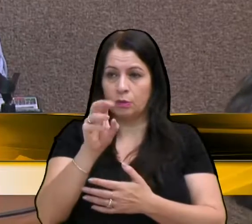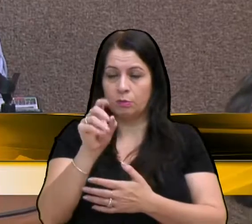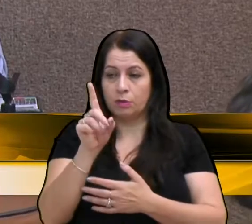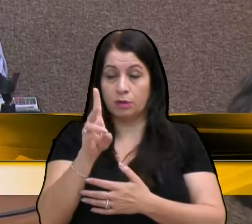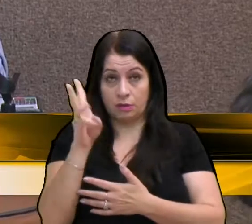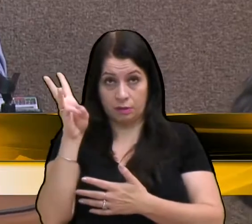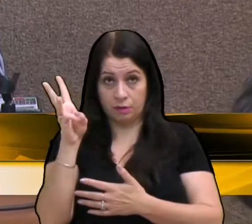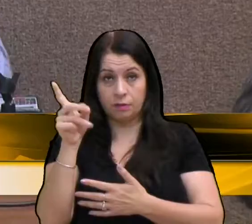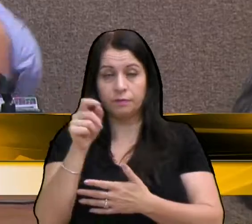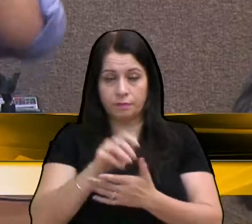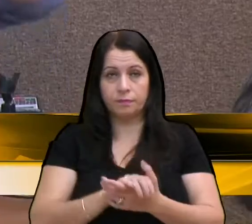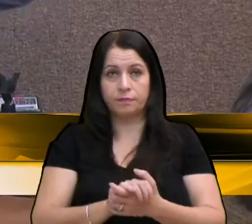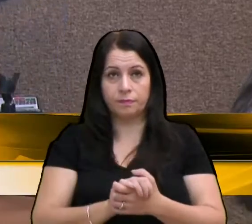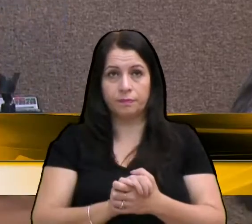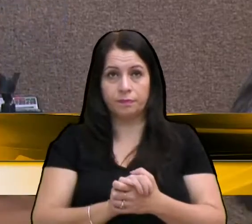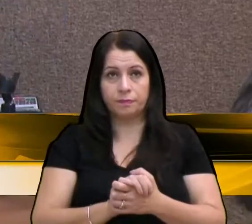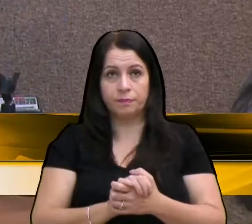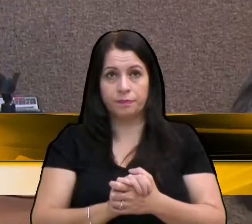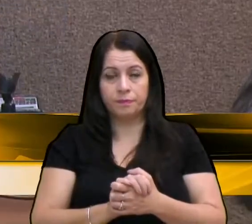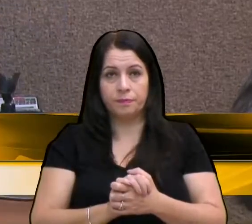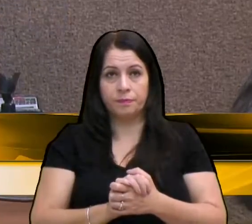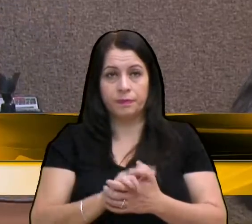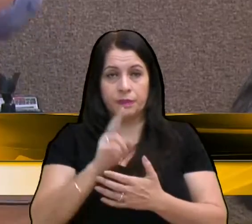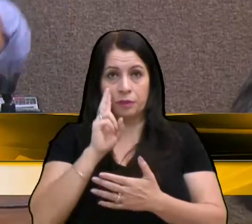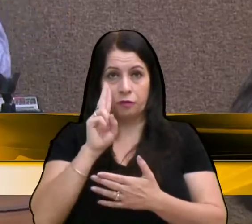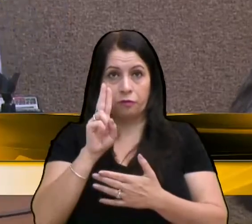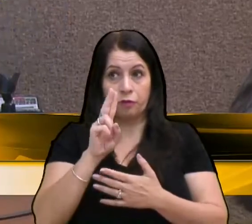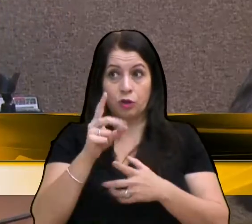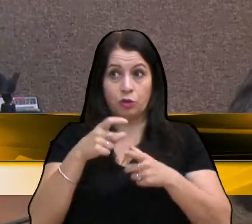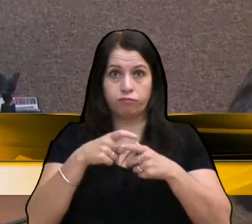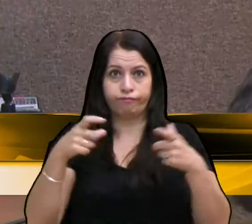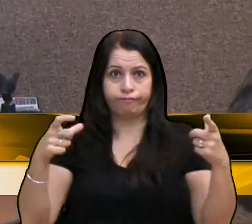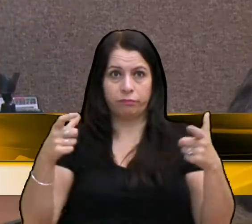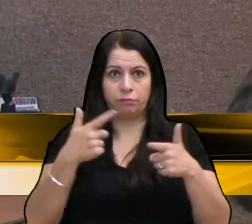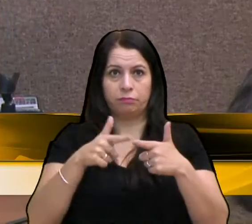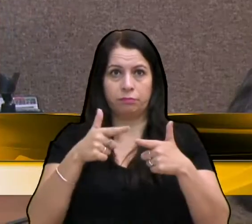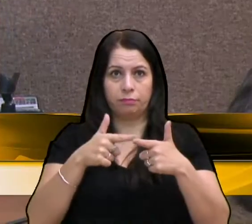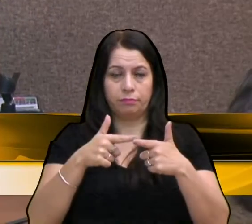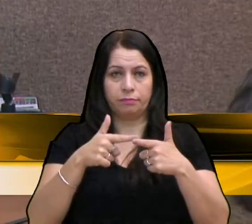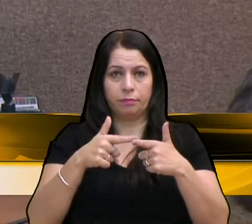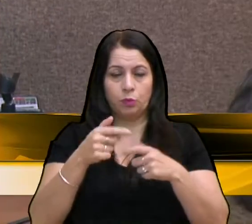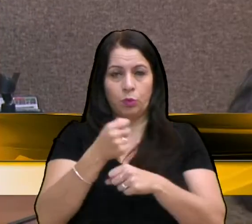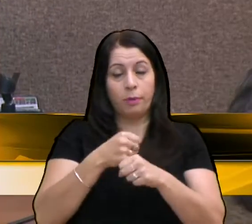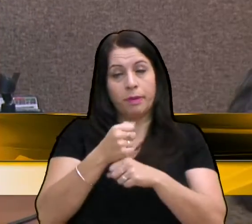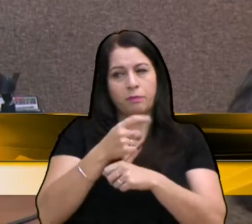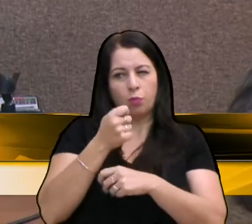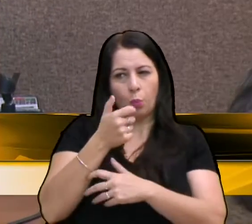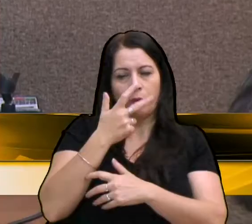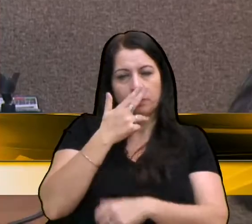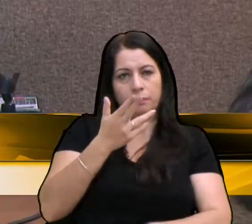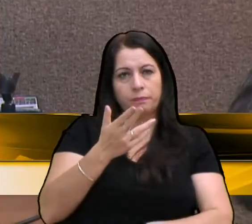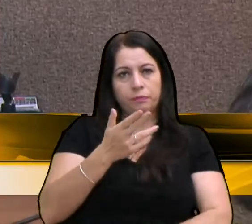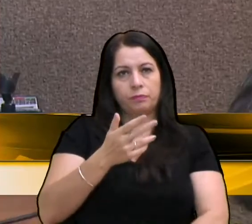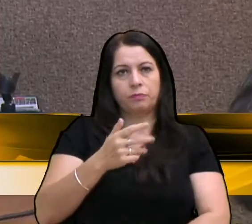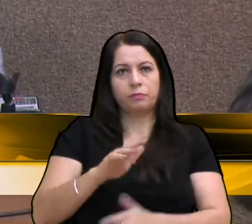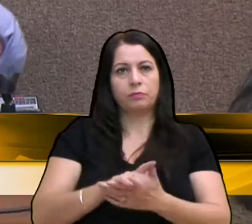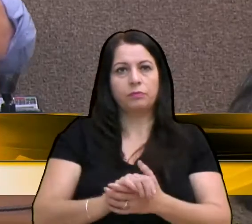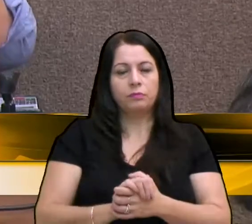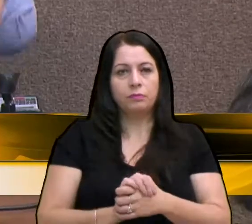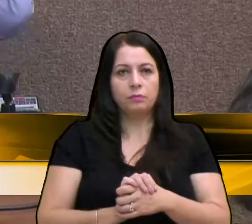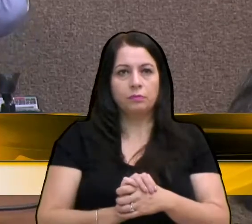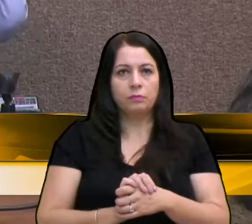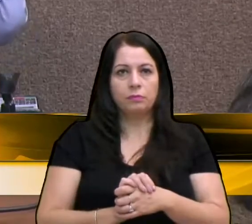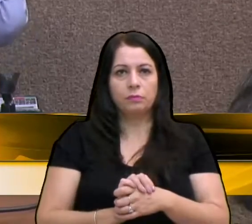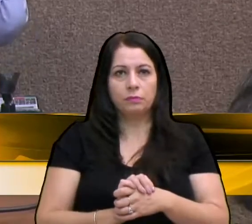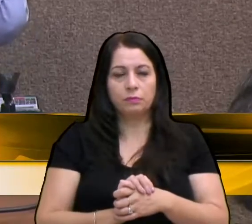STF de substituir a prisão preventiva pela domiciliar para mulheres grávidas ou que tenham filhos até 12